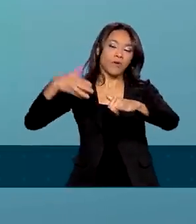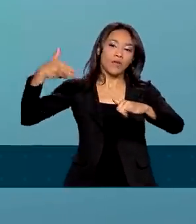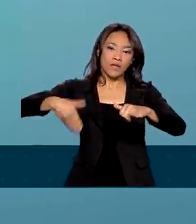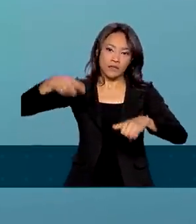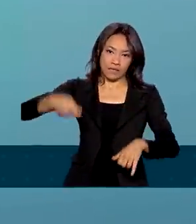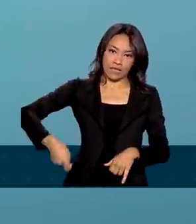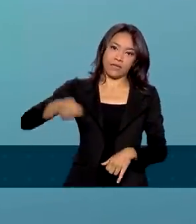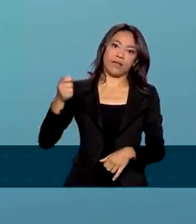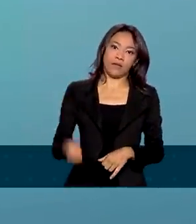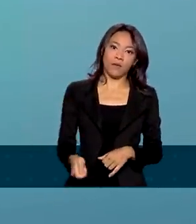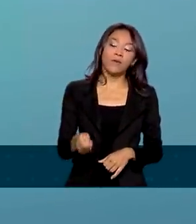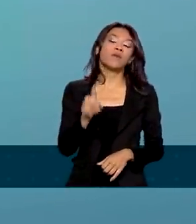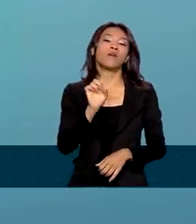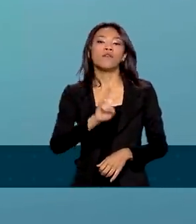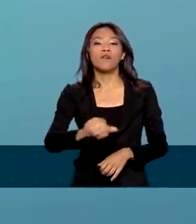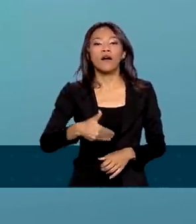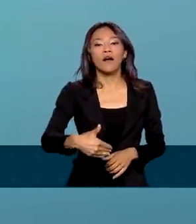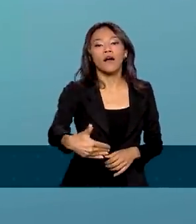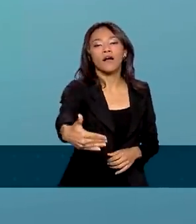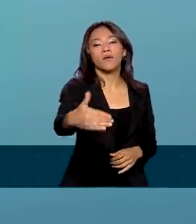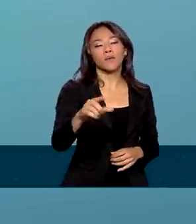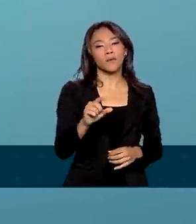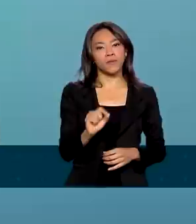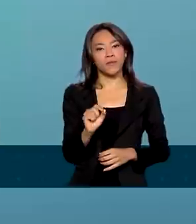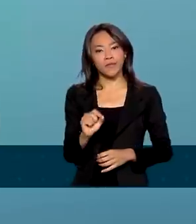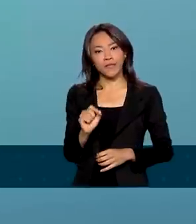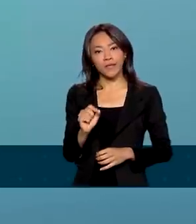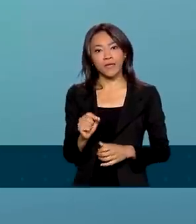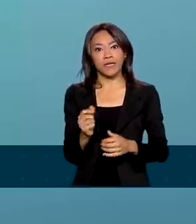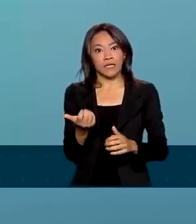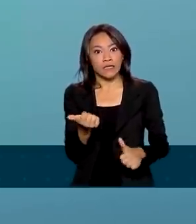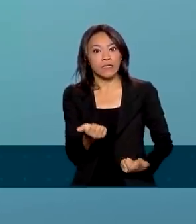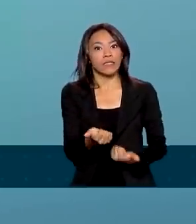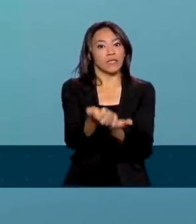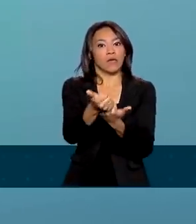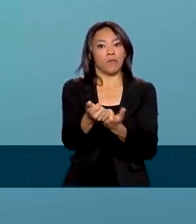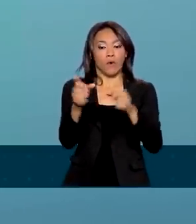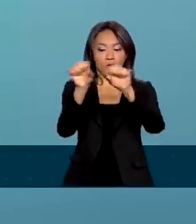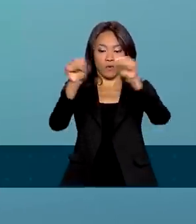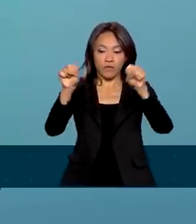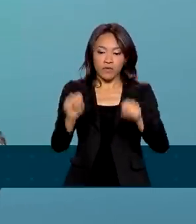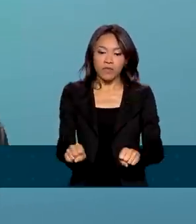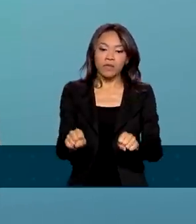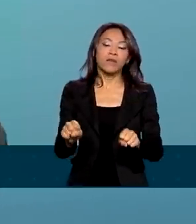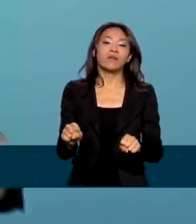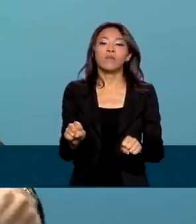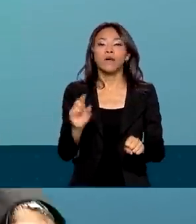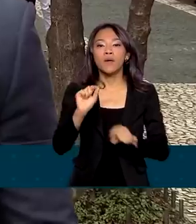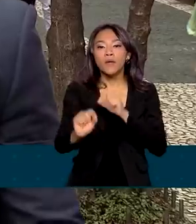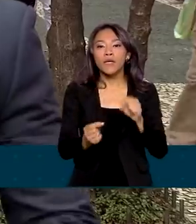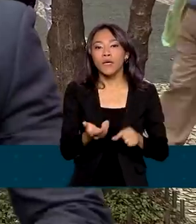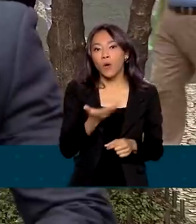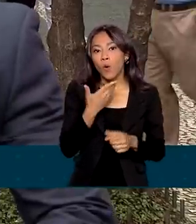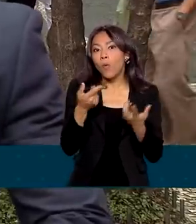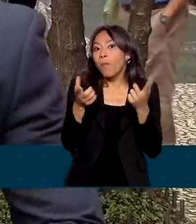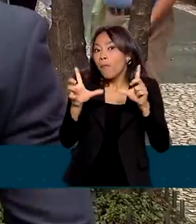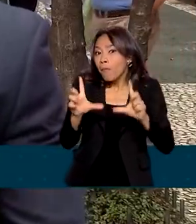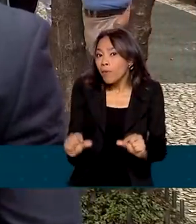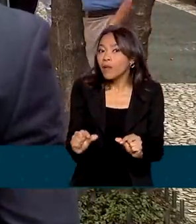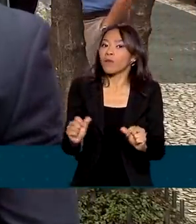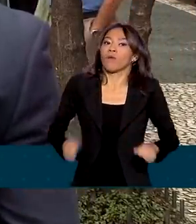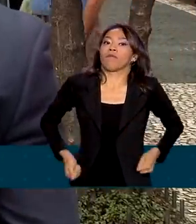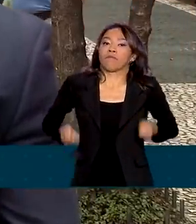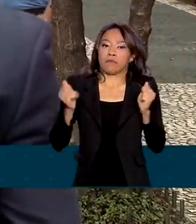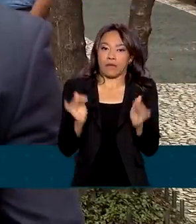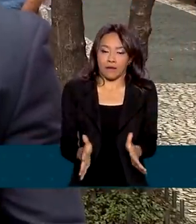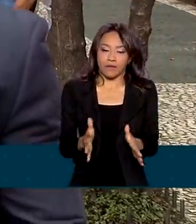e capacidade. Substituir, dotando o sistema com mais capacidade, com menor custo. Nesse modelo de